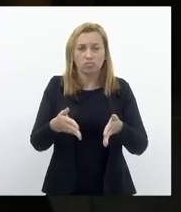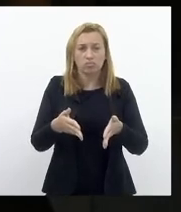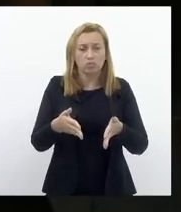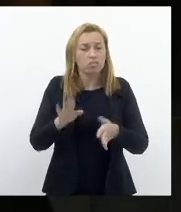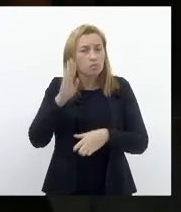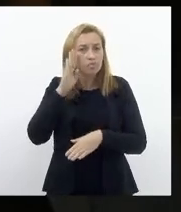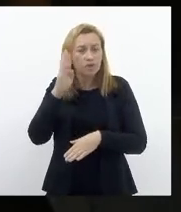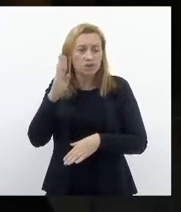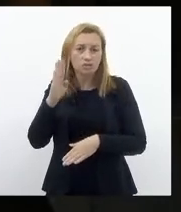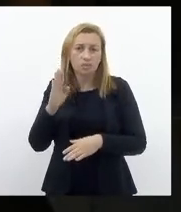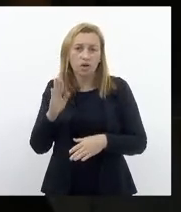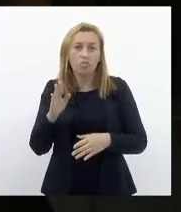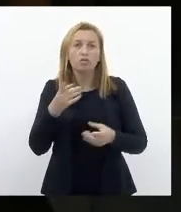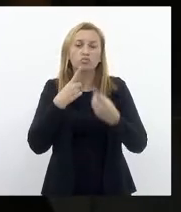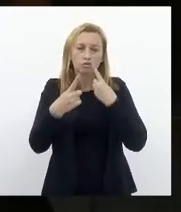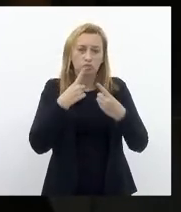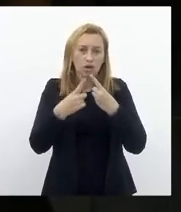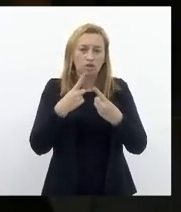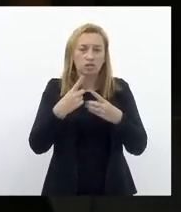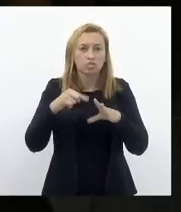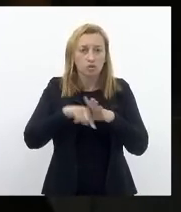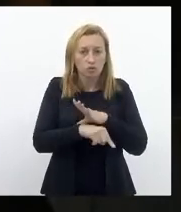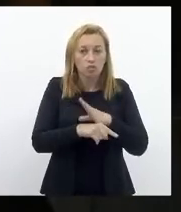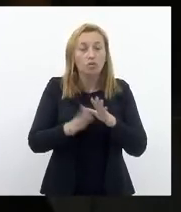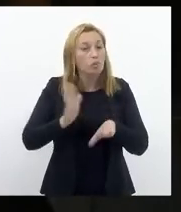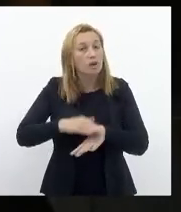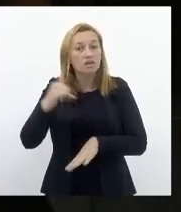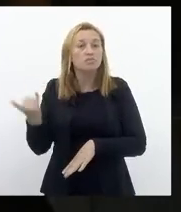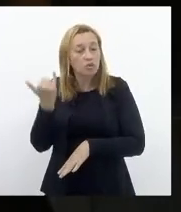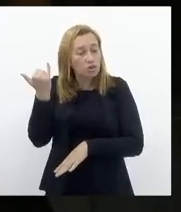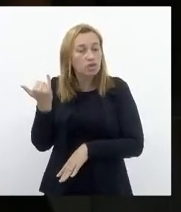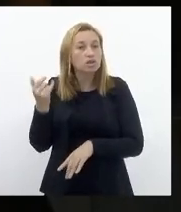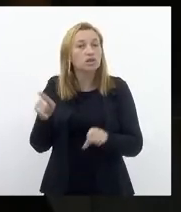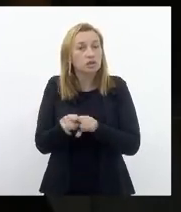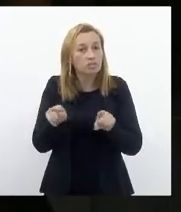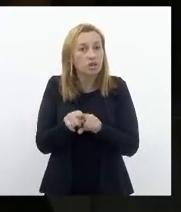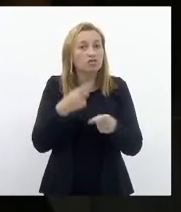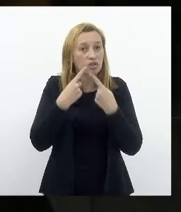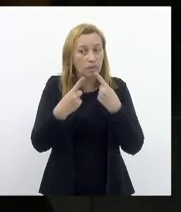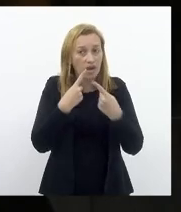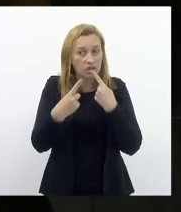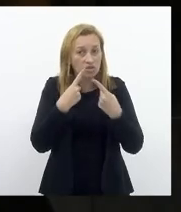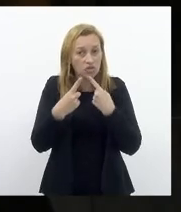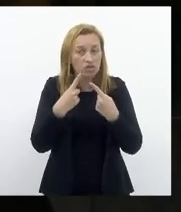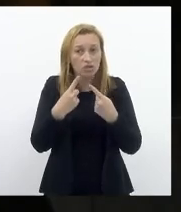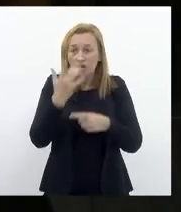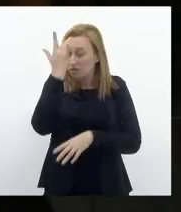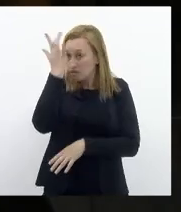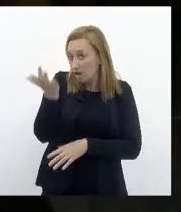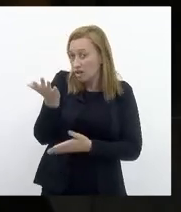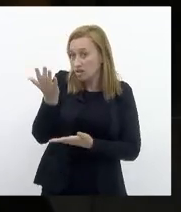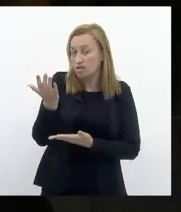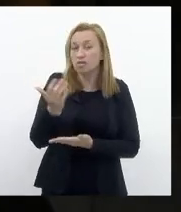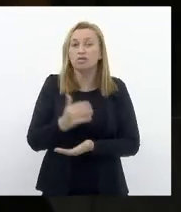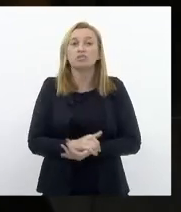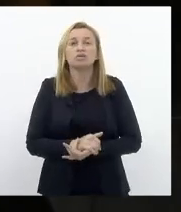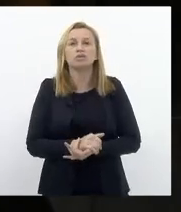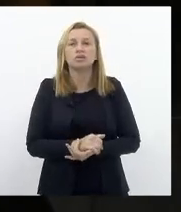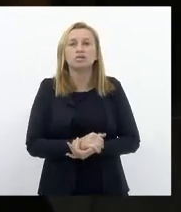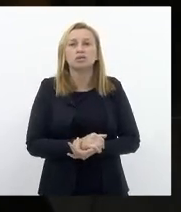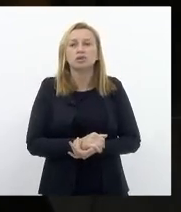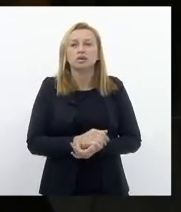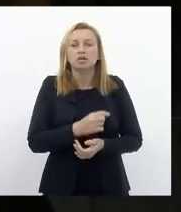assim Esse é o debate De fundo E é mais importante Ainda fazer esse debate Face ao novo regime De recuperação fiscal